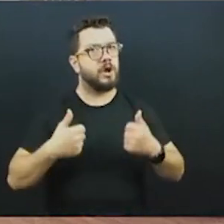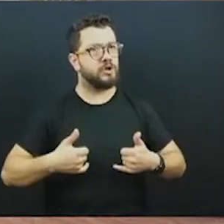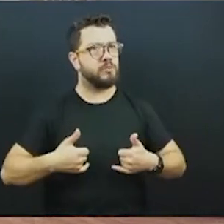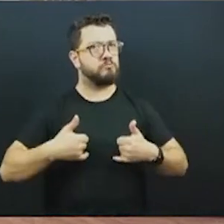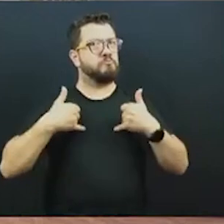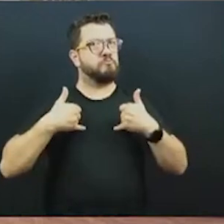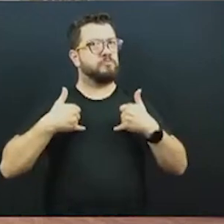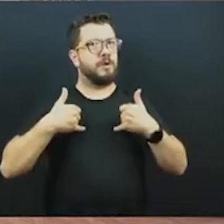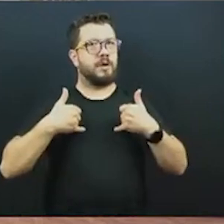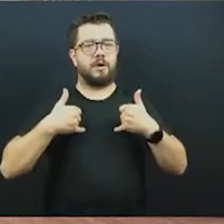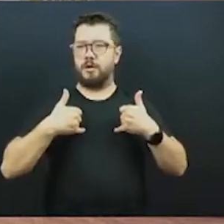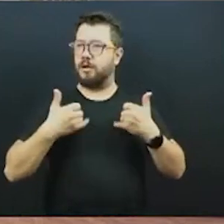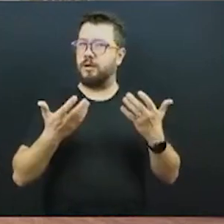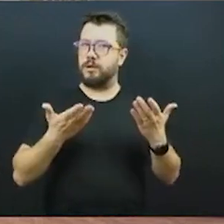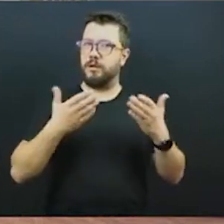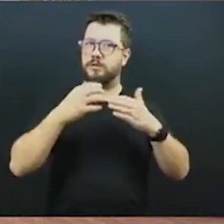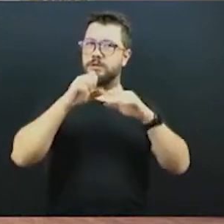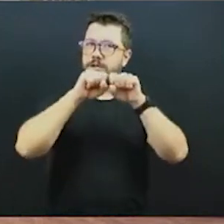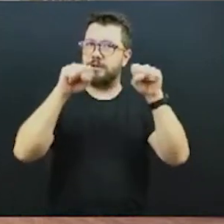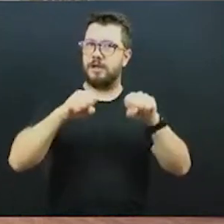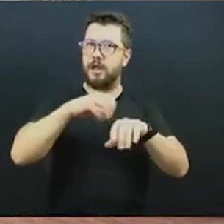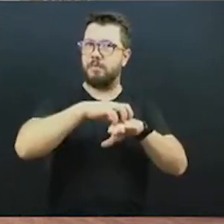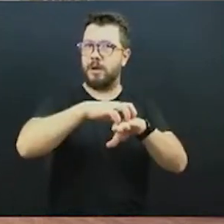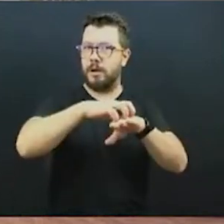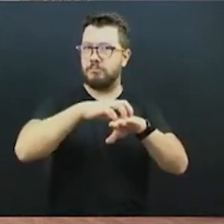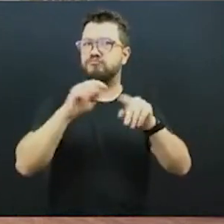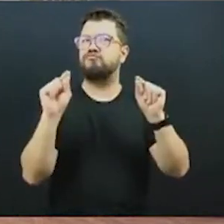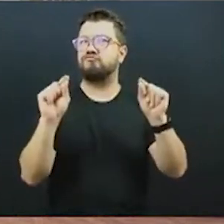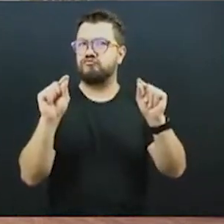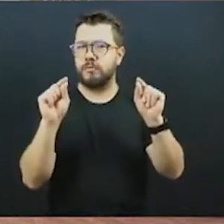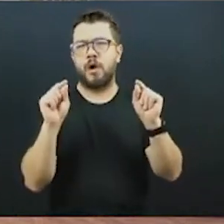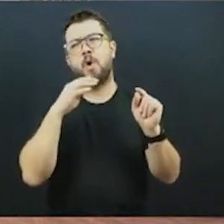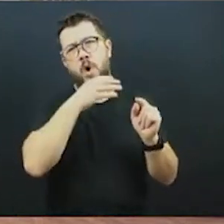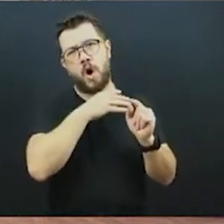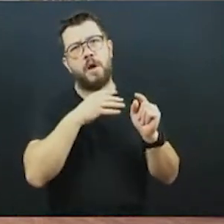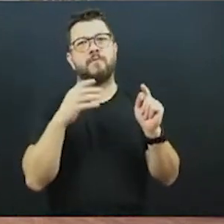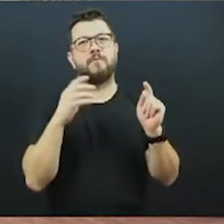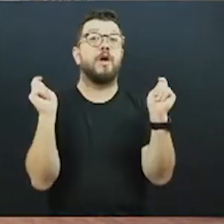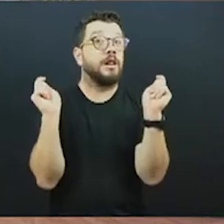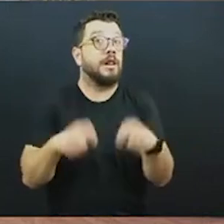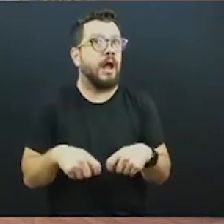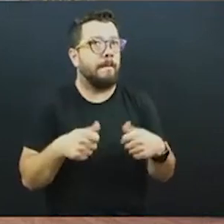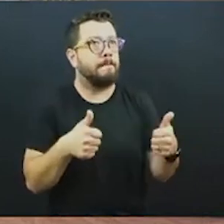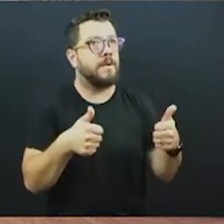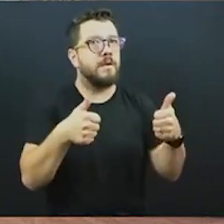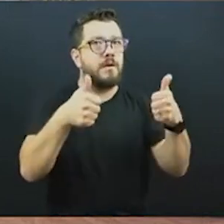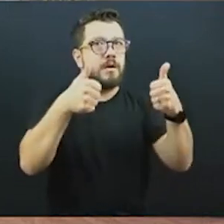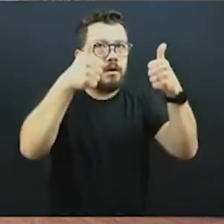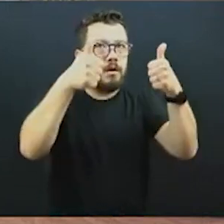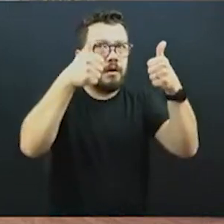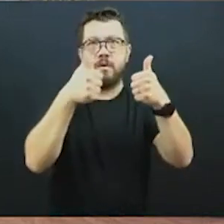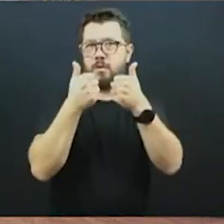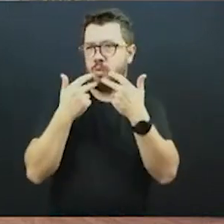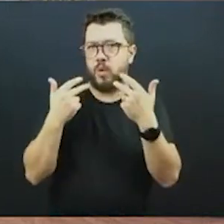claro, que temos que buscar sempre a melhora do serviço prestado, temos que melhorar sempre e ter um preço mais